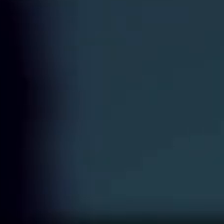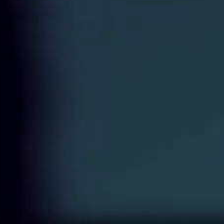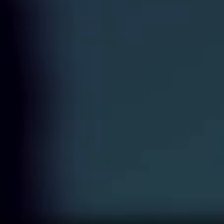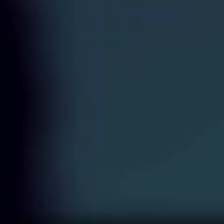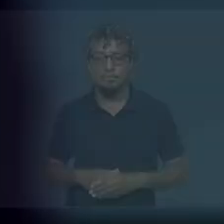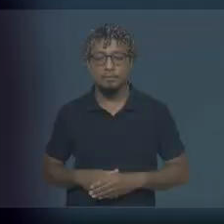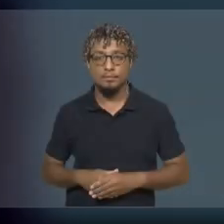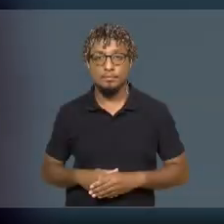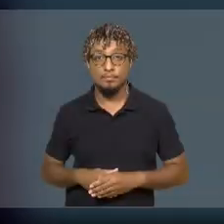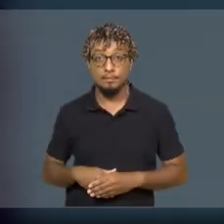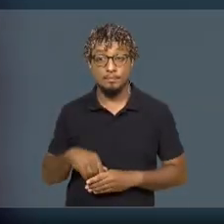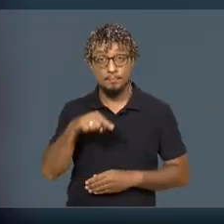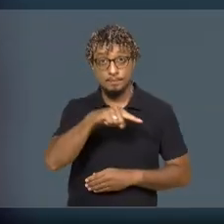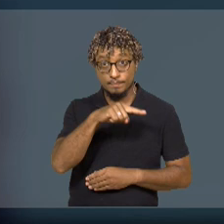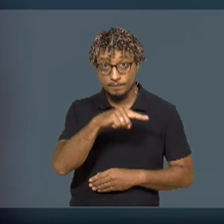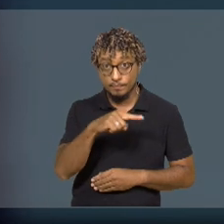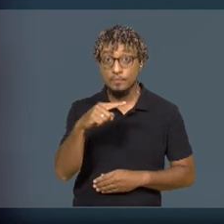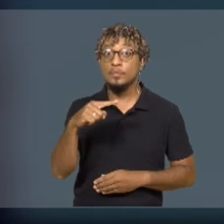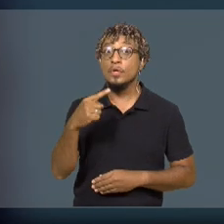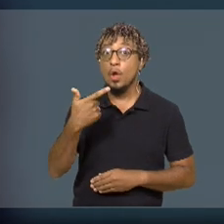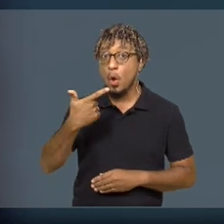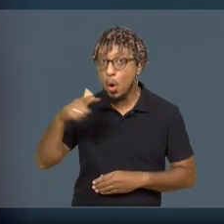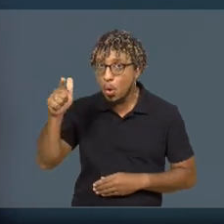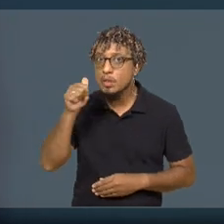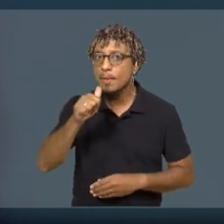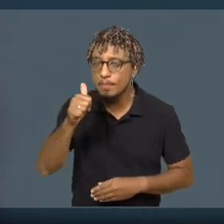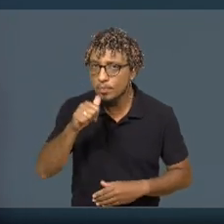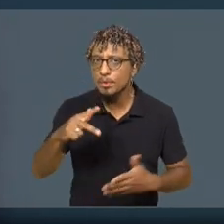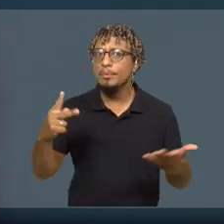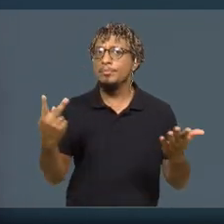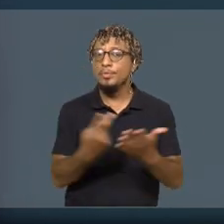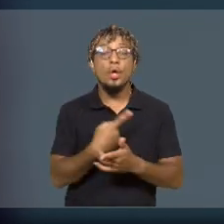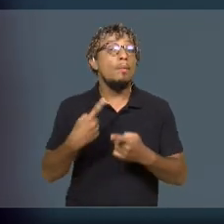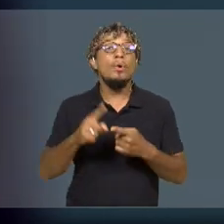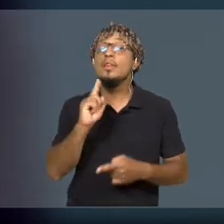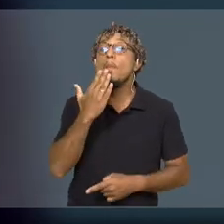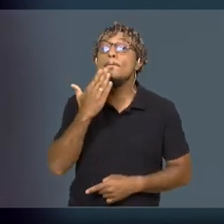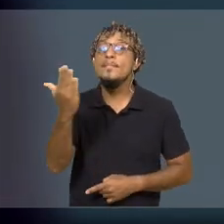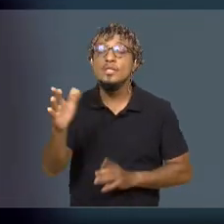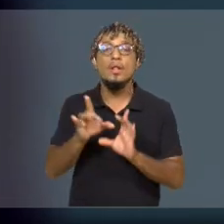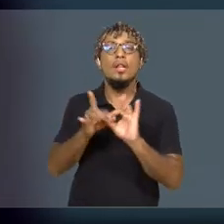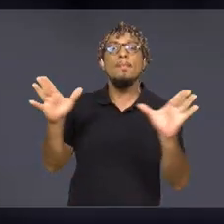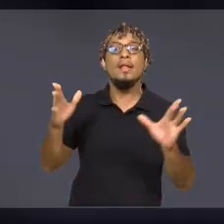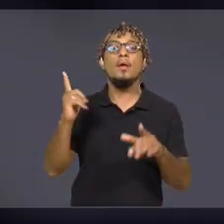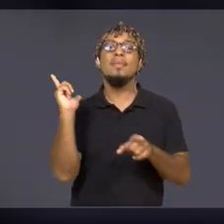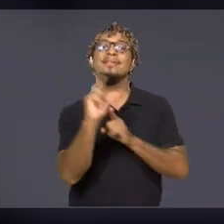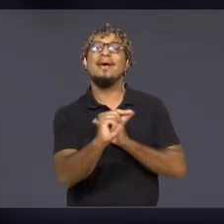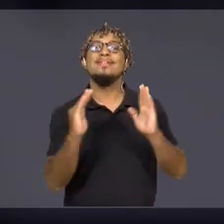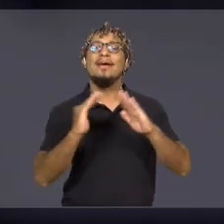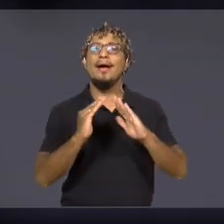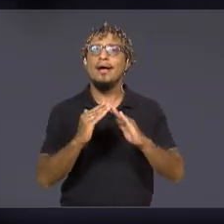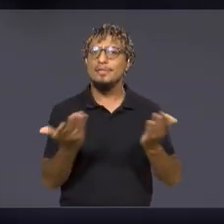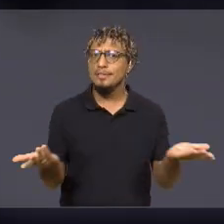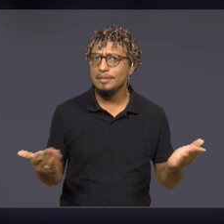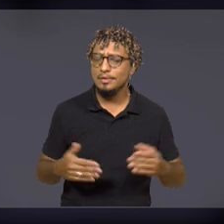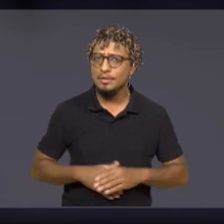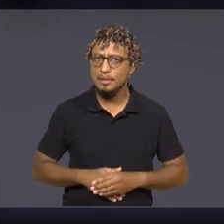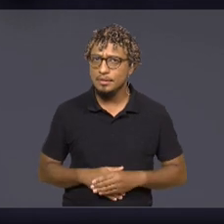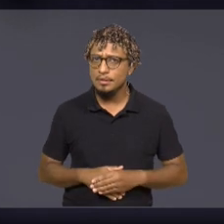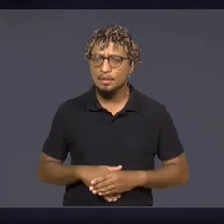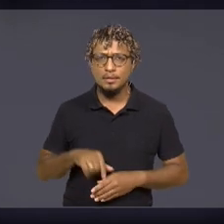Essa outra mulher foi agredida porque não pediu autorização para sair de casa. Detalhe,